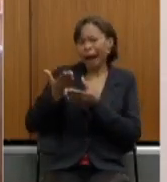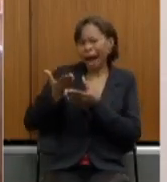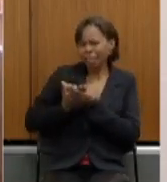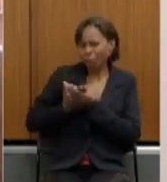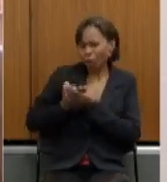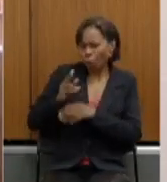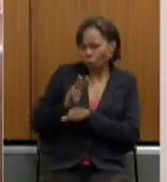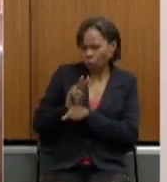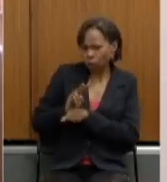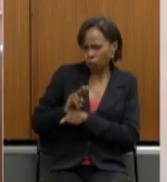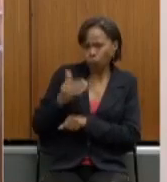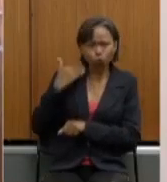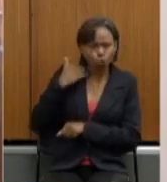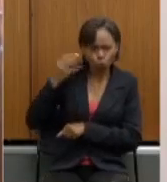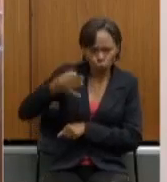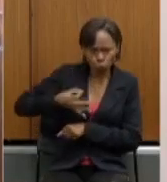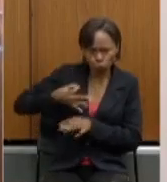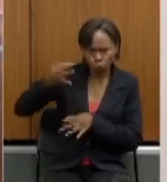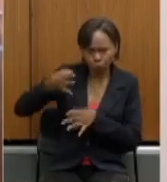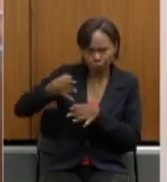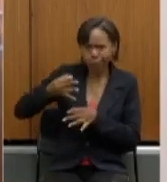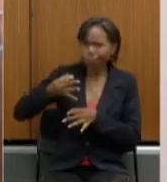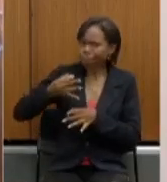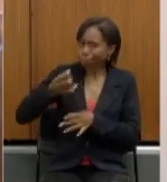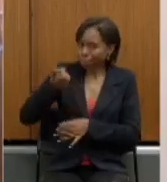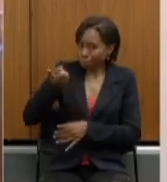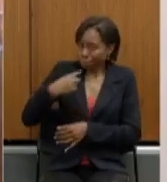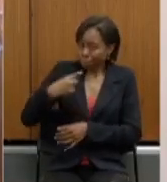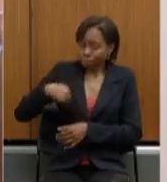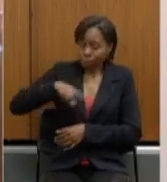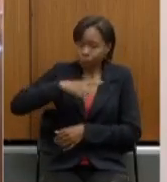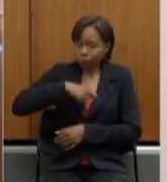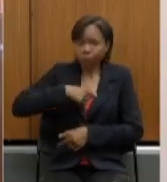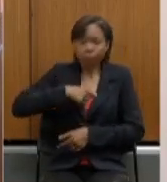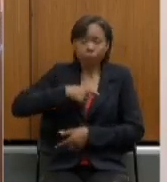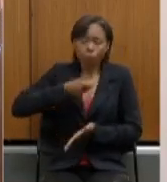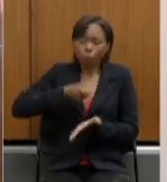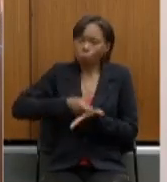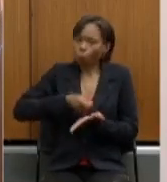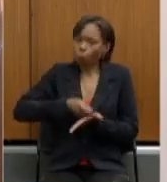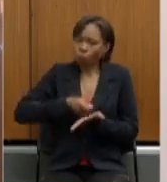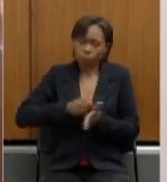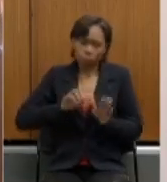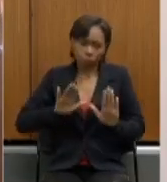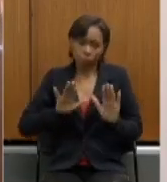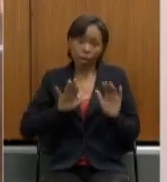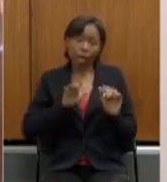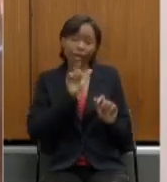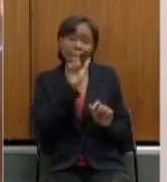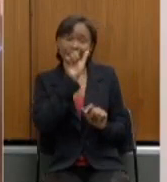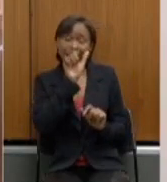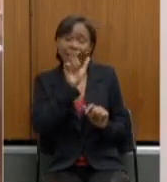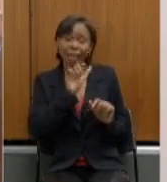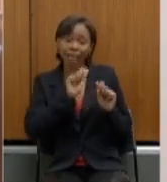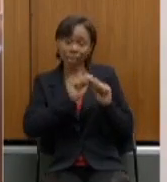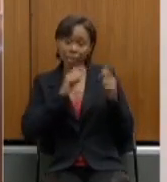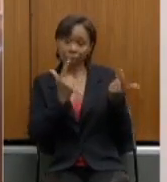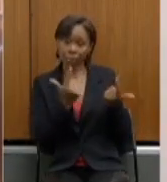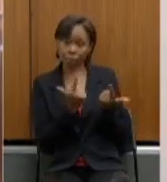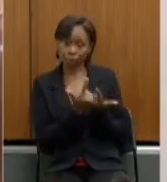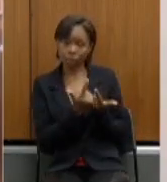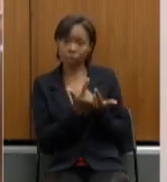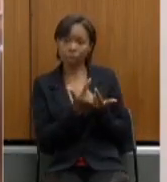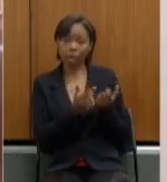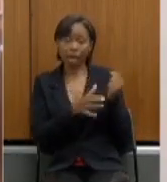que nós fôssemos obrigados e a segurança da casa a segurança da casa infelizmente